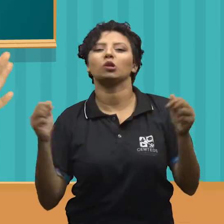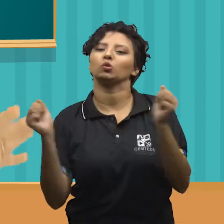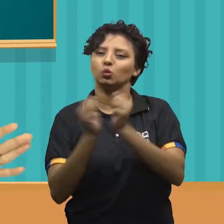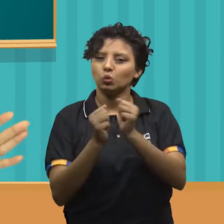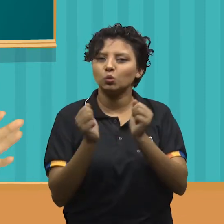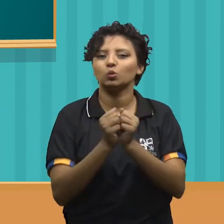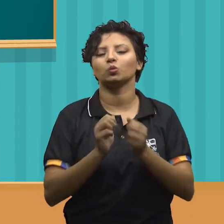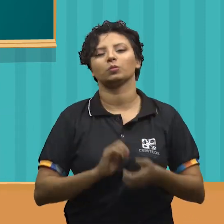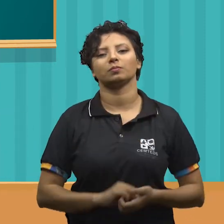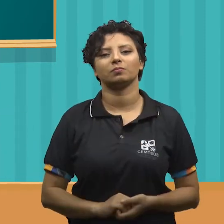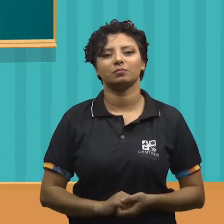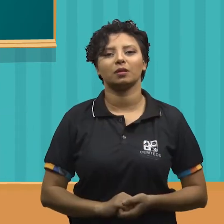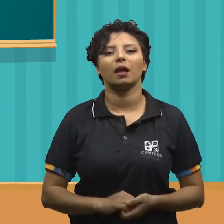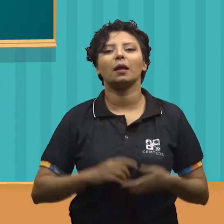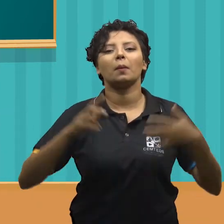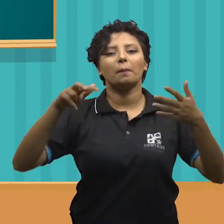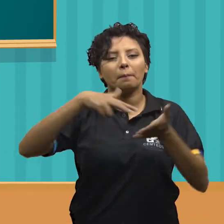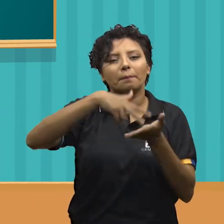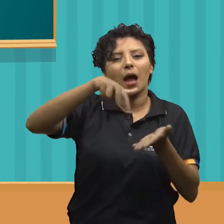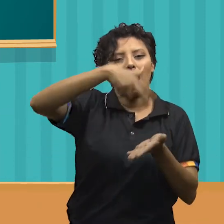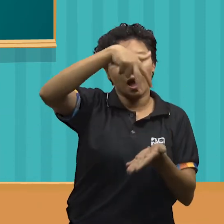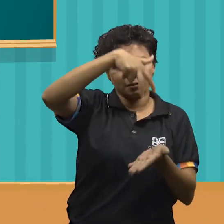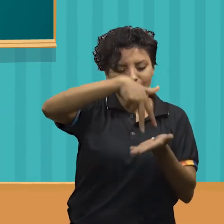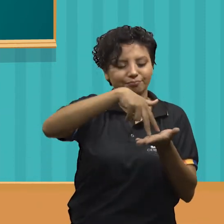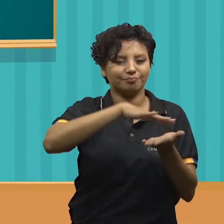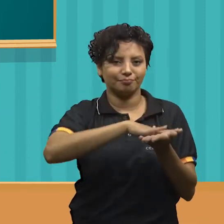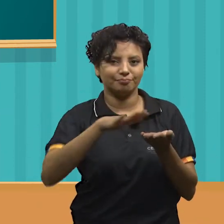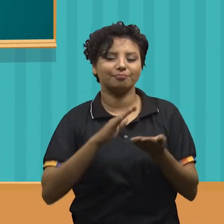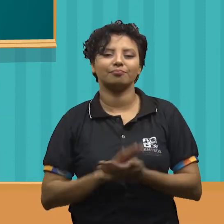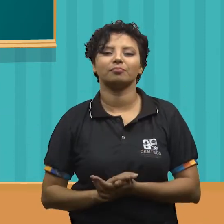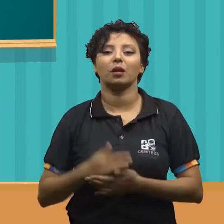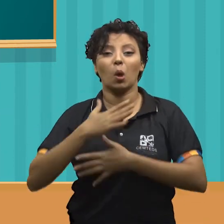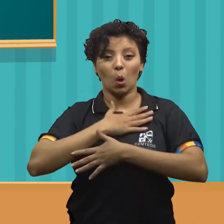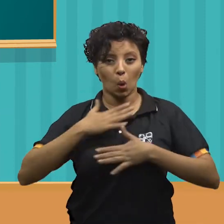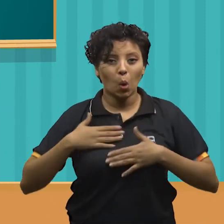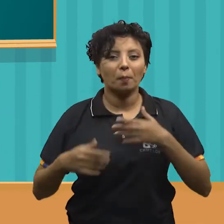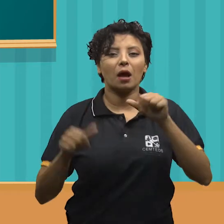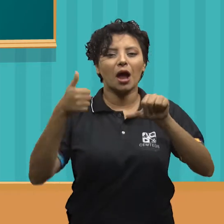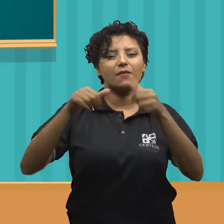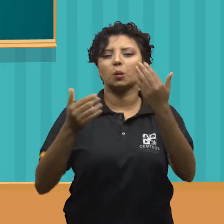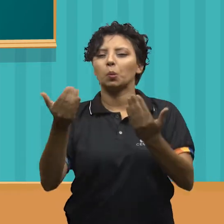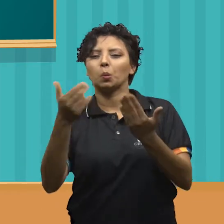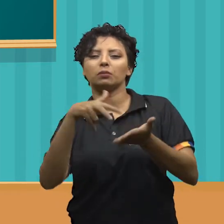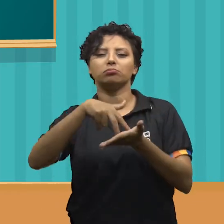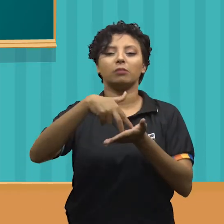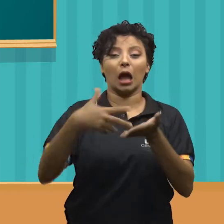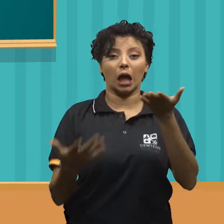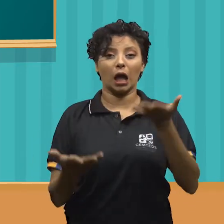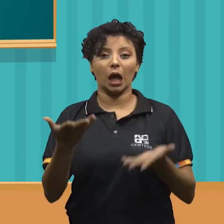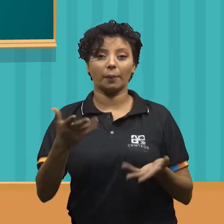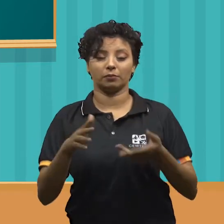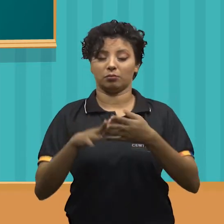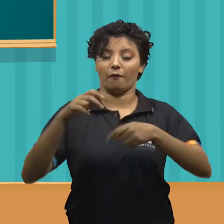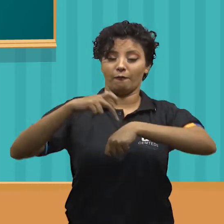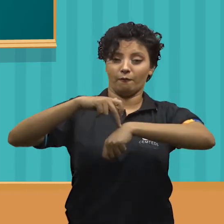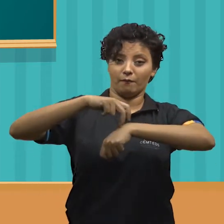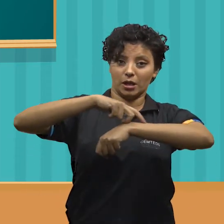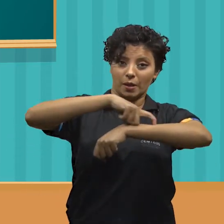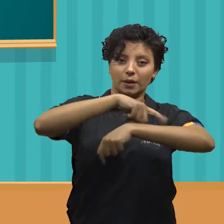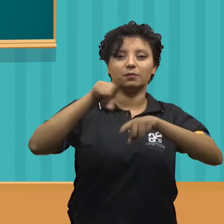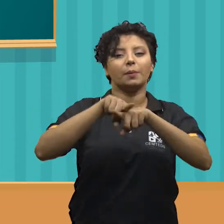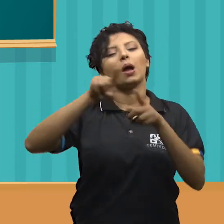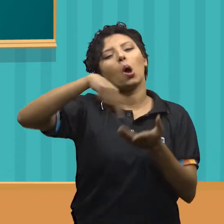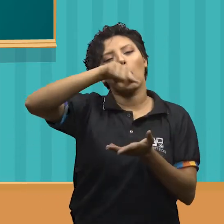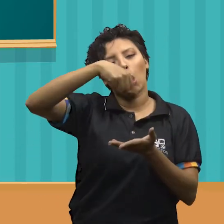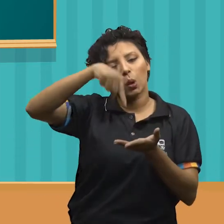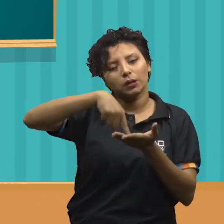uma música tema, para desenvoltura no tablado. Os elementos corporais são avaliados pelo equilíbrio do corpo, a flexibilidade